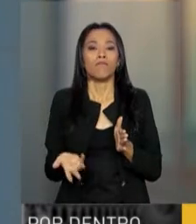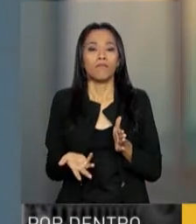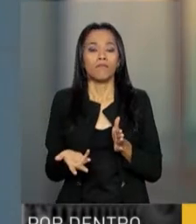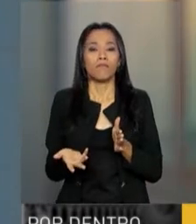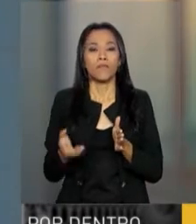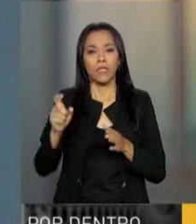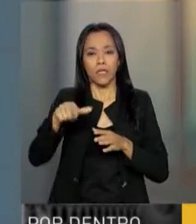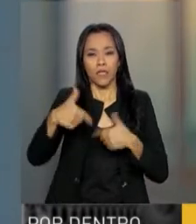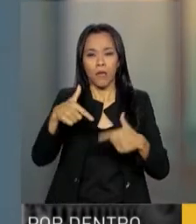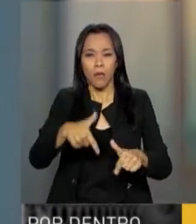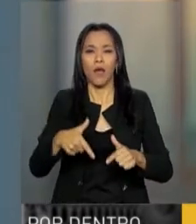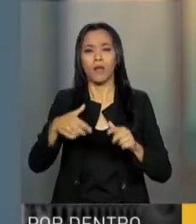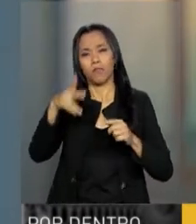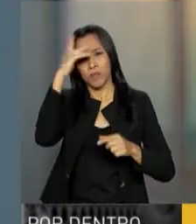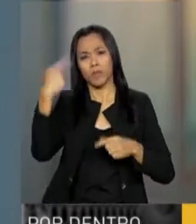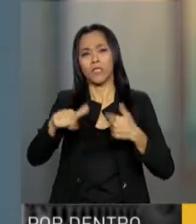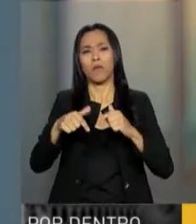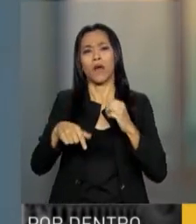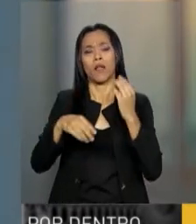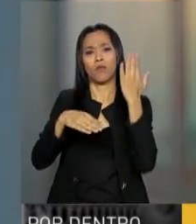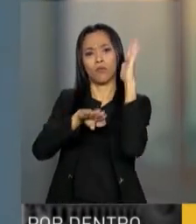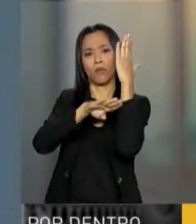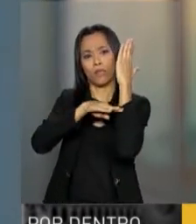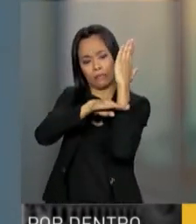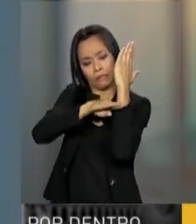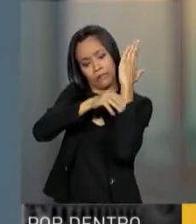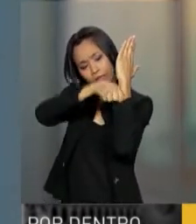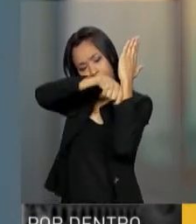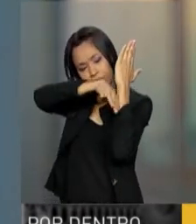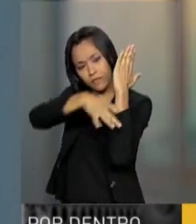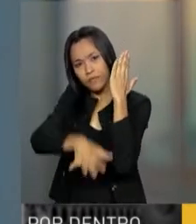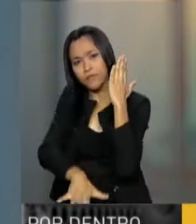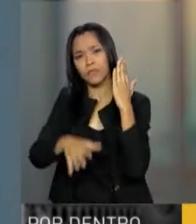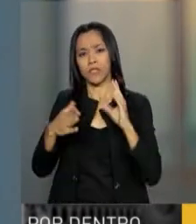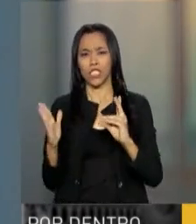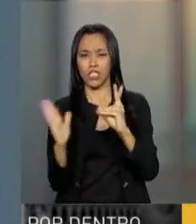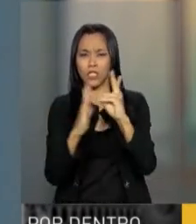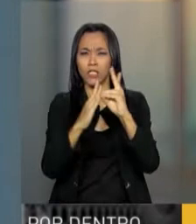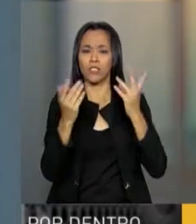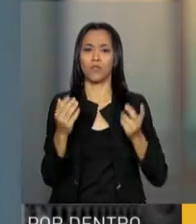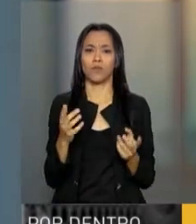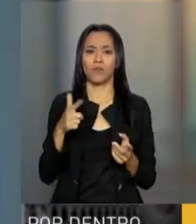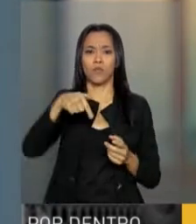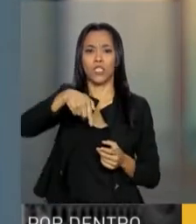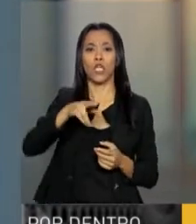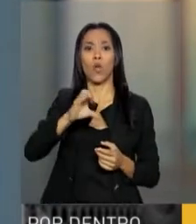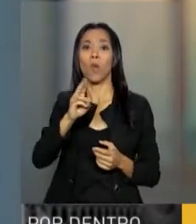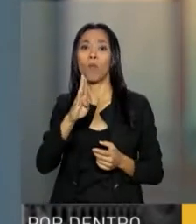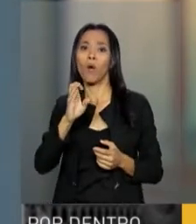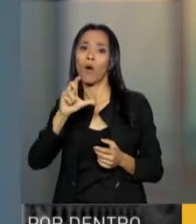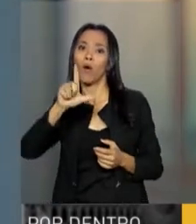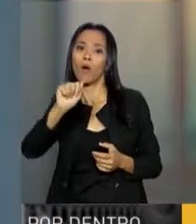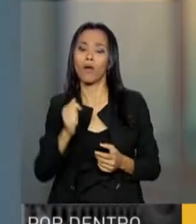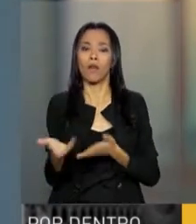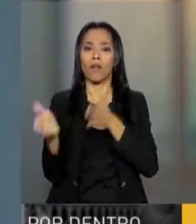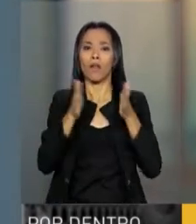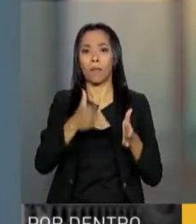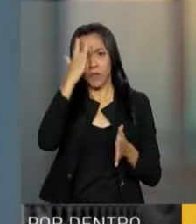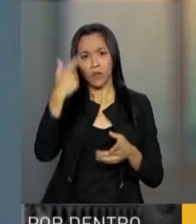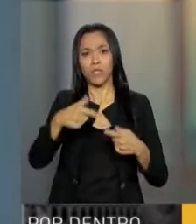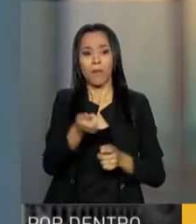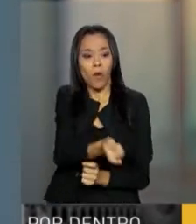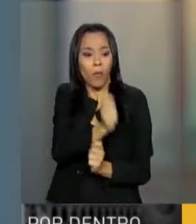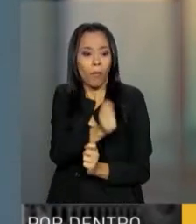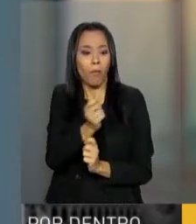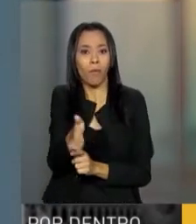o pessoal extrativismo, os índios, os quilombolas e os pescadores